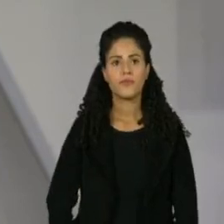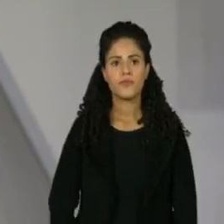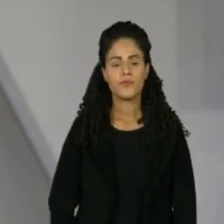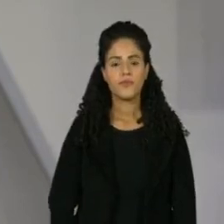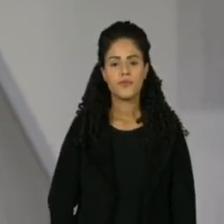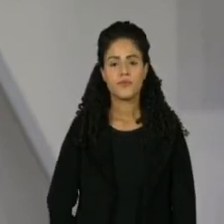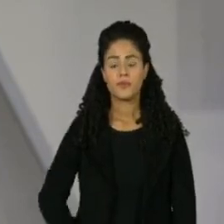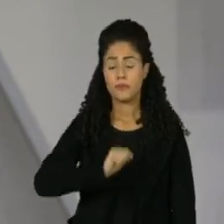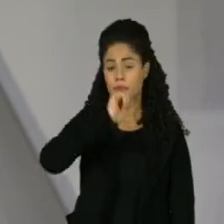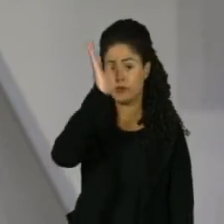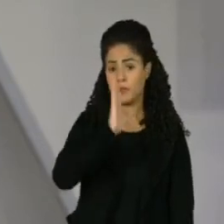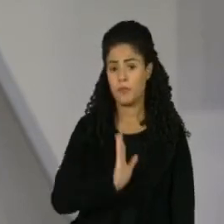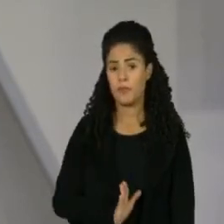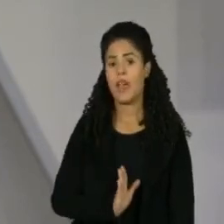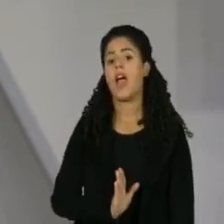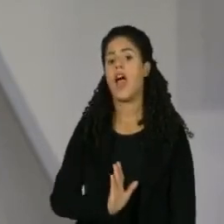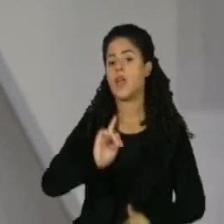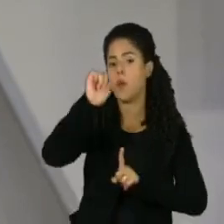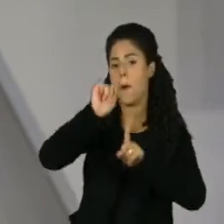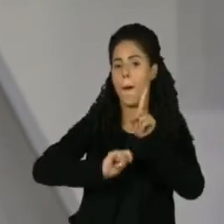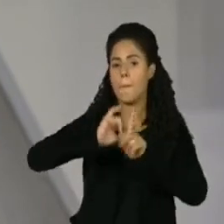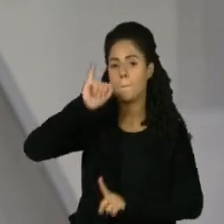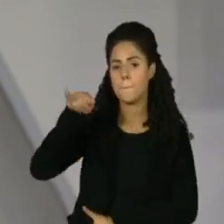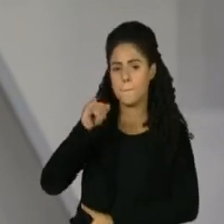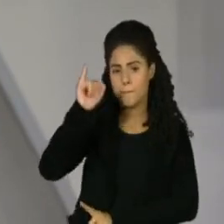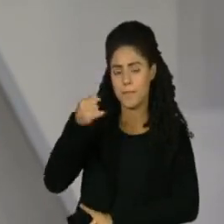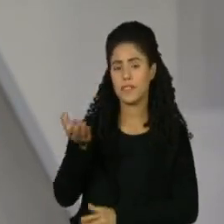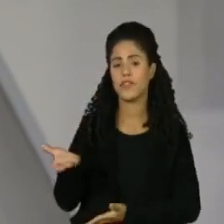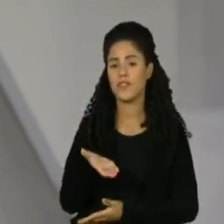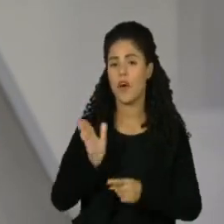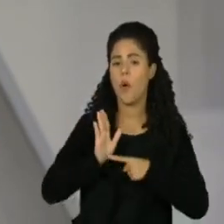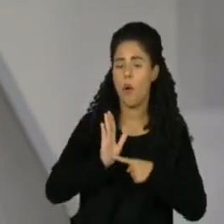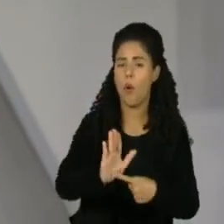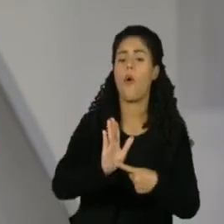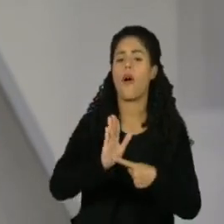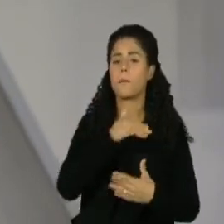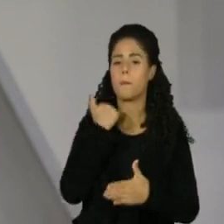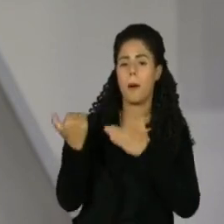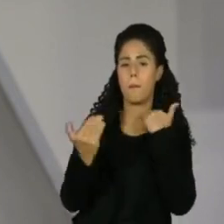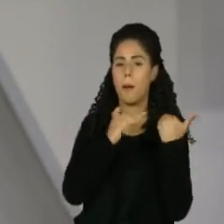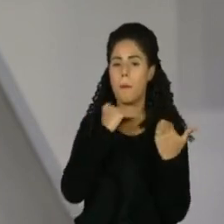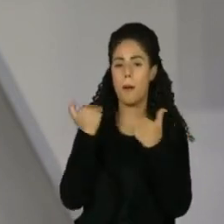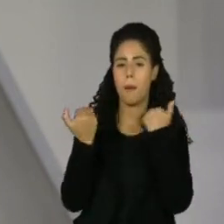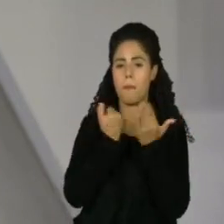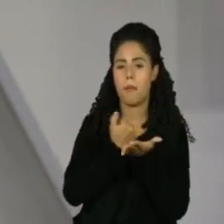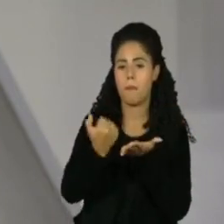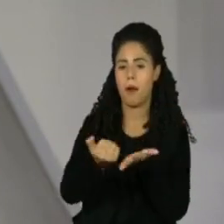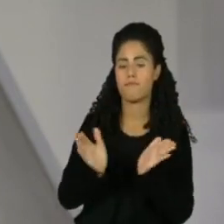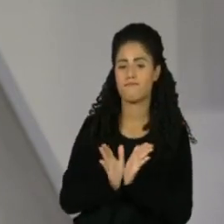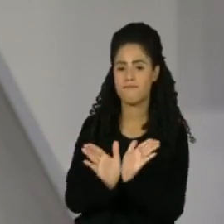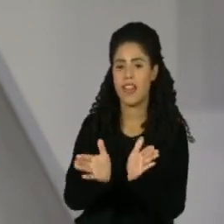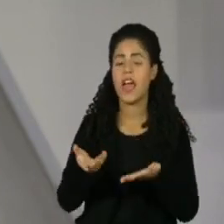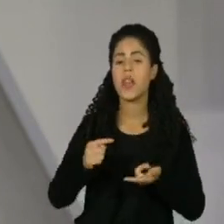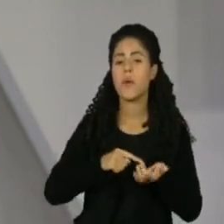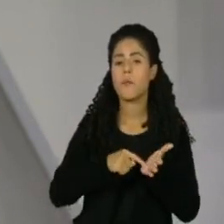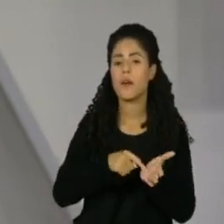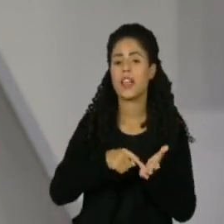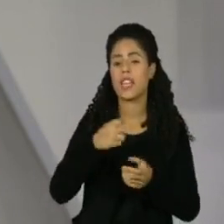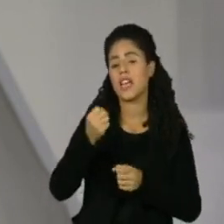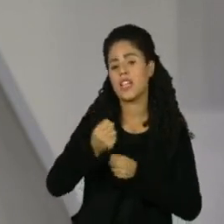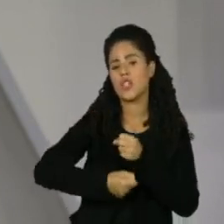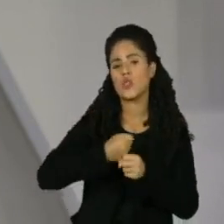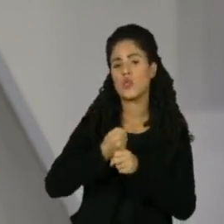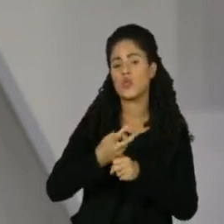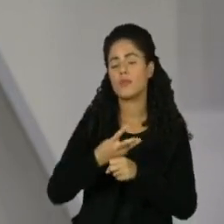O Brasil teve o mês de janeiro com mais mortes desde o início do levantamento feito pelos cartórios do país desde 2003.